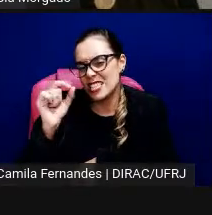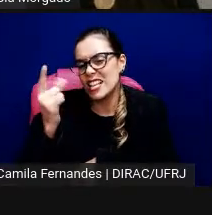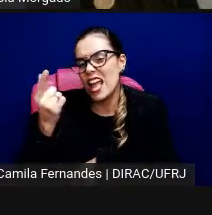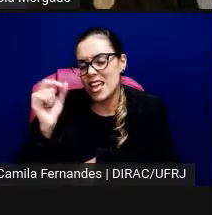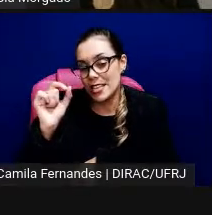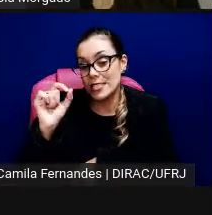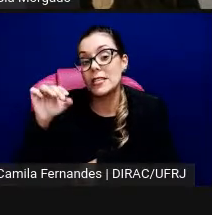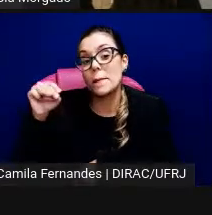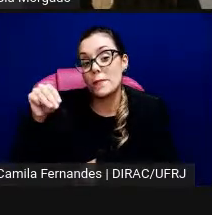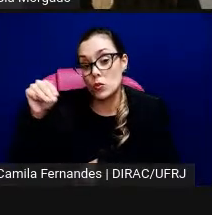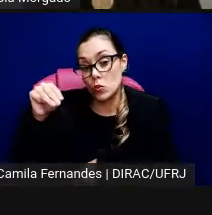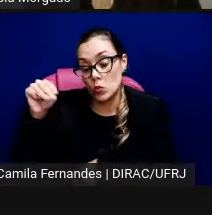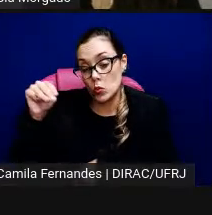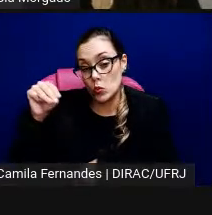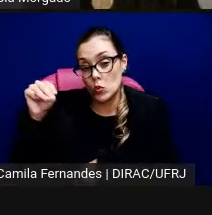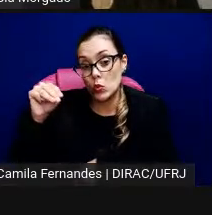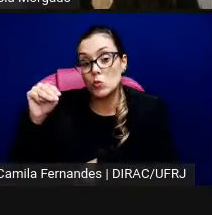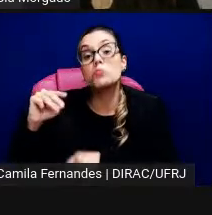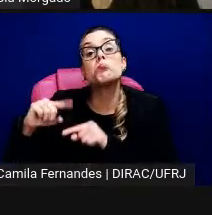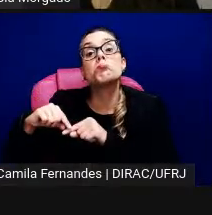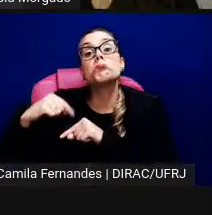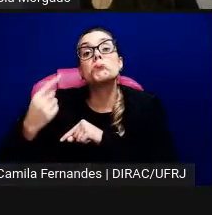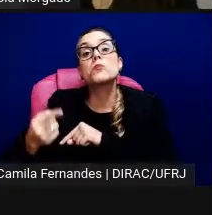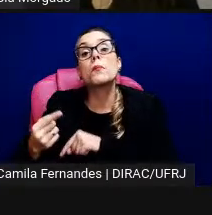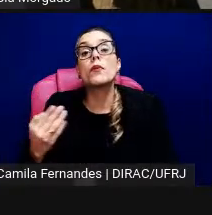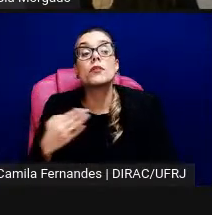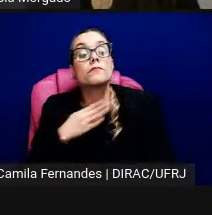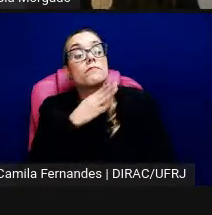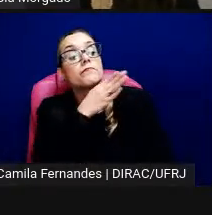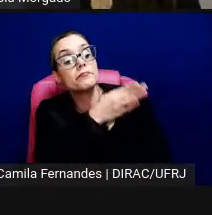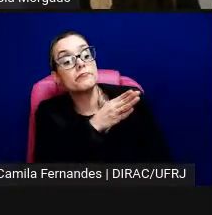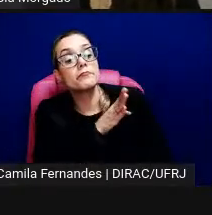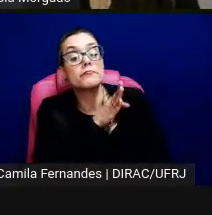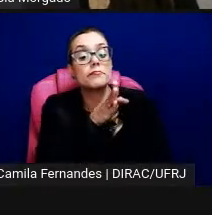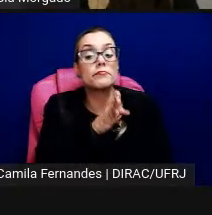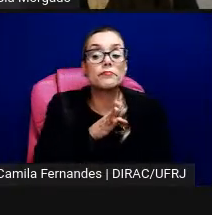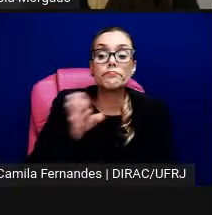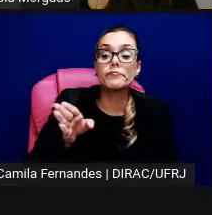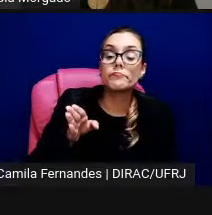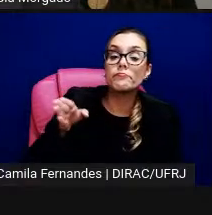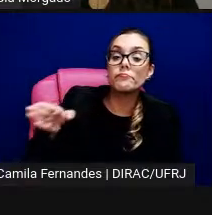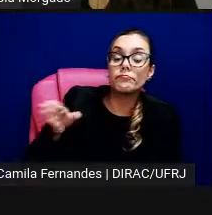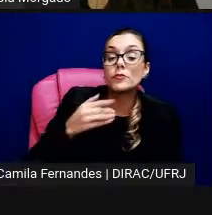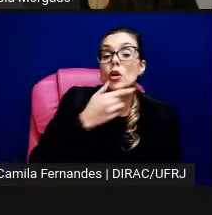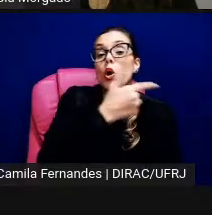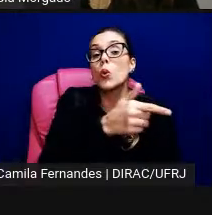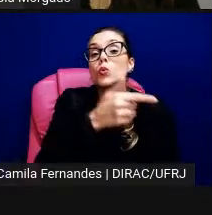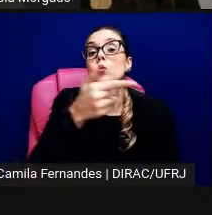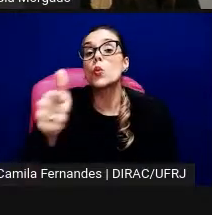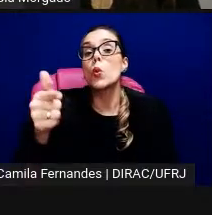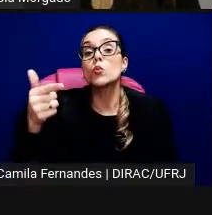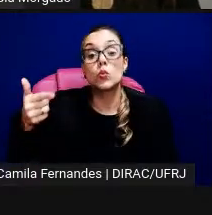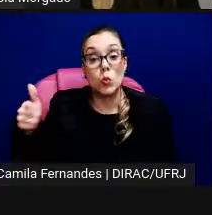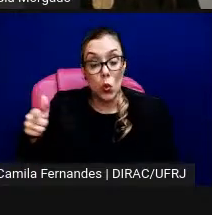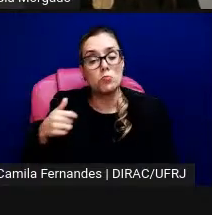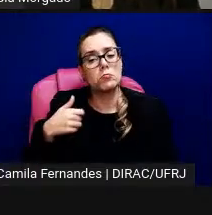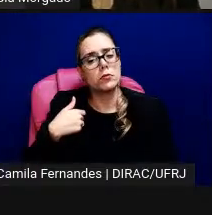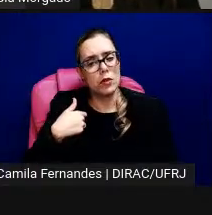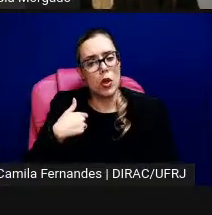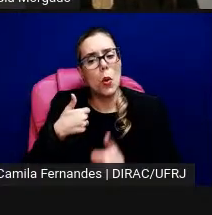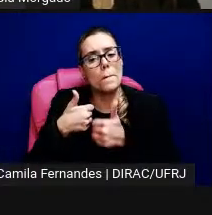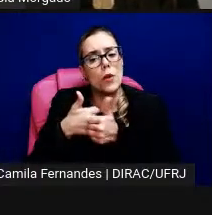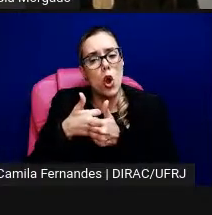e iam para o próximo para o próximo trabalho eu estava lá vi esse grupo chegando acabei ficando muito próxima desses